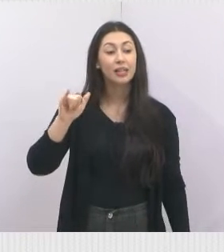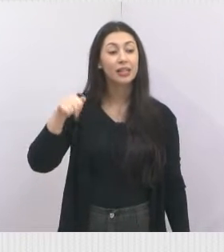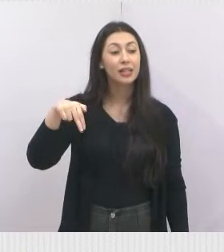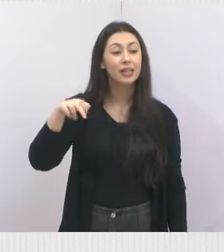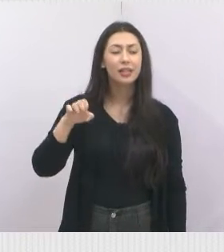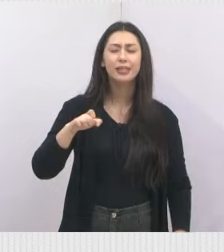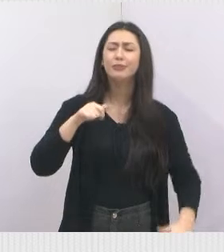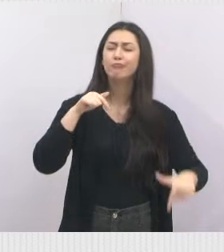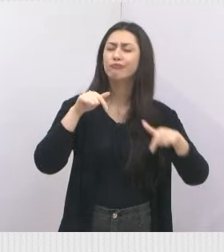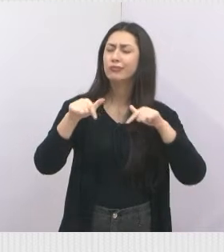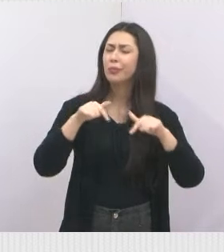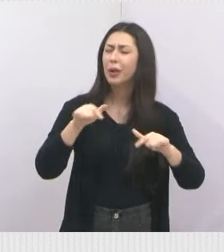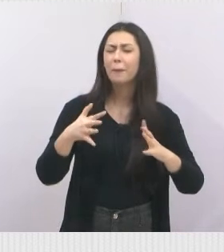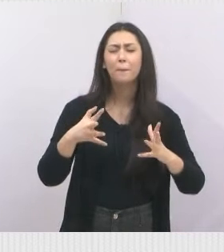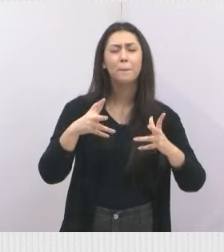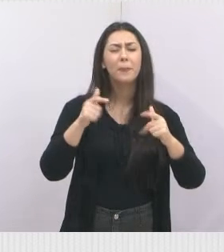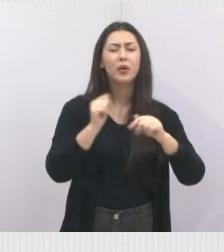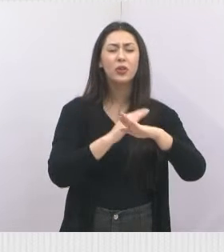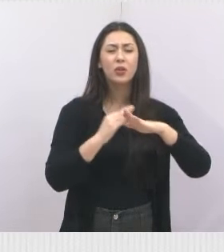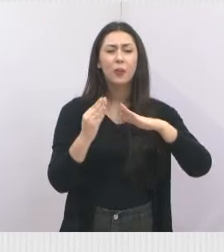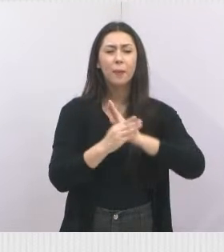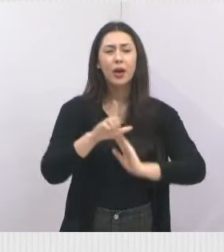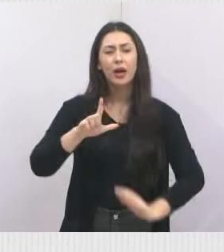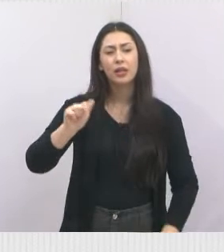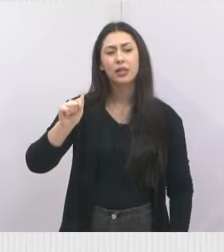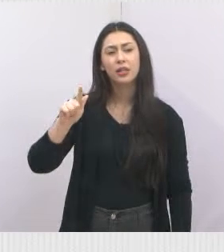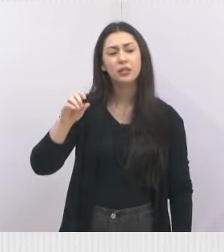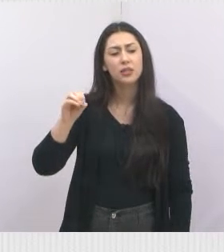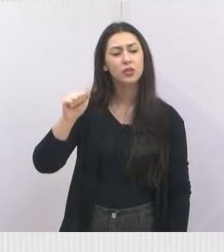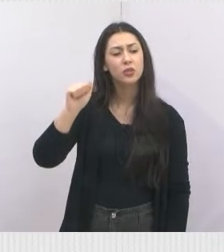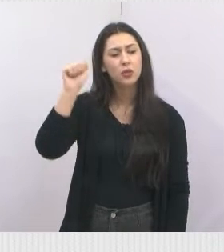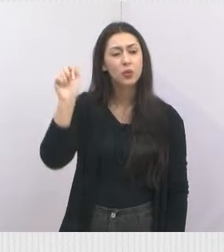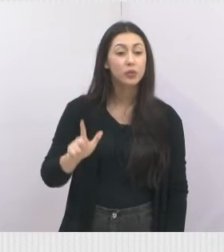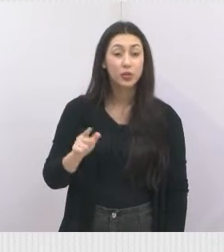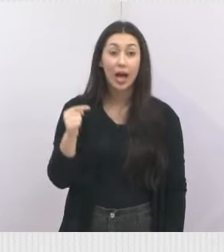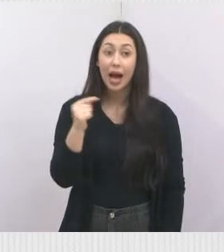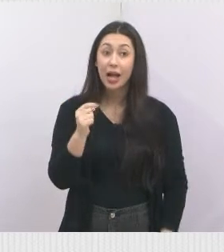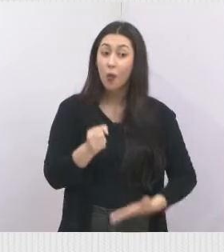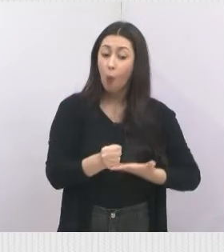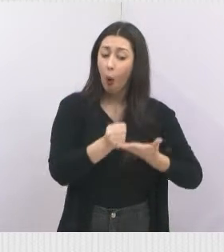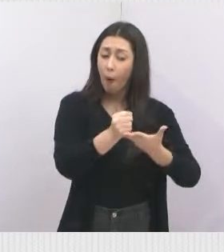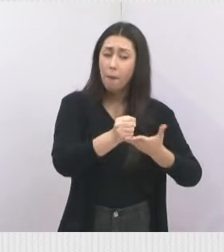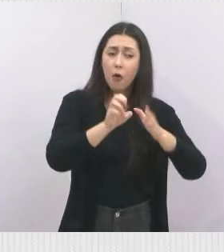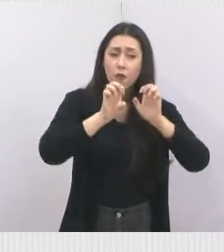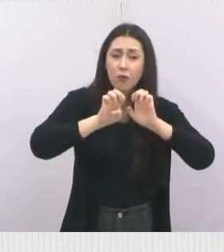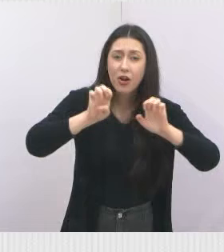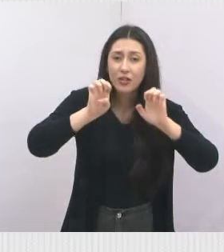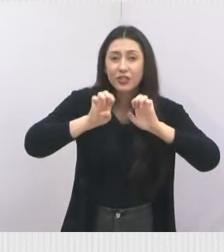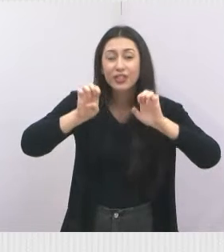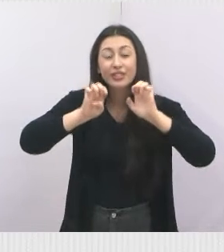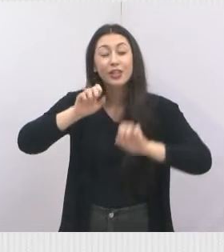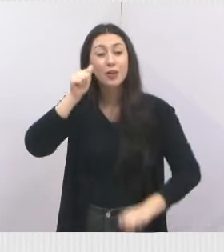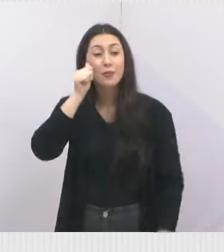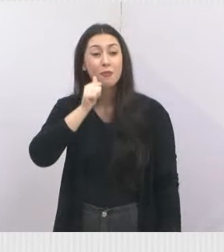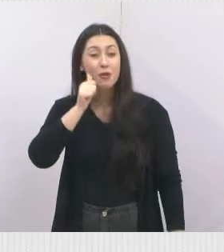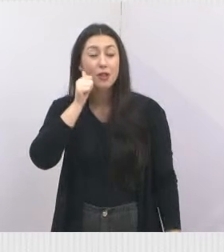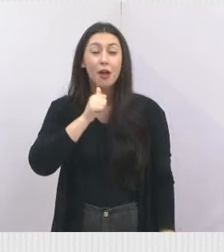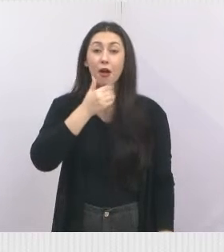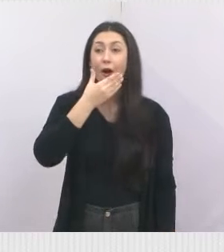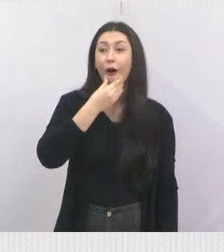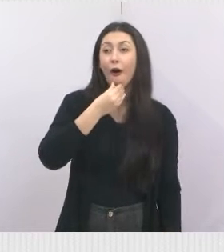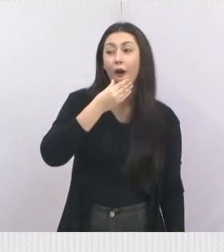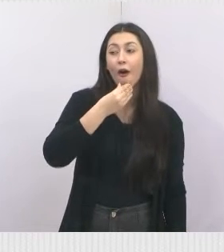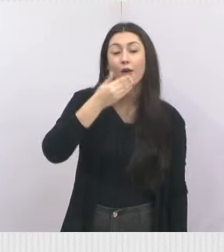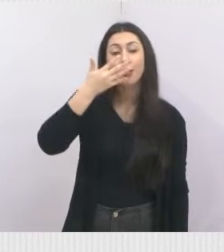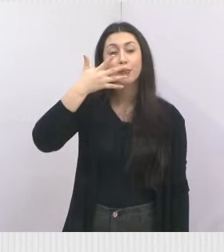você tem um trabalho maravilhoso no Lago Azul, que dá uma assistência evangelizadora a essas mulheres, aos homens, às crianças,